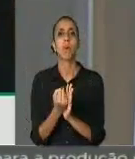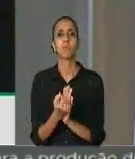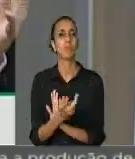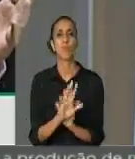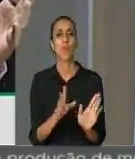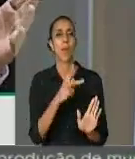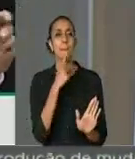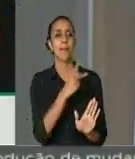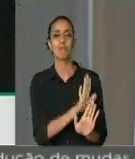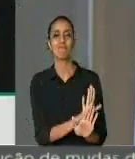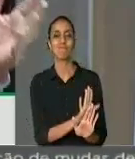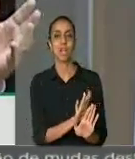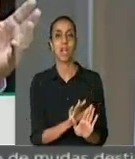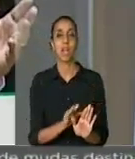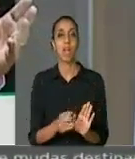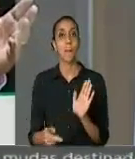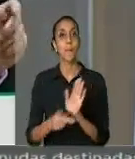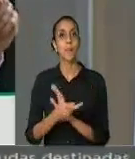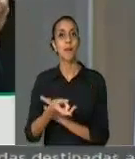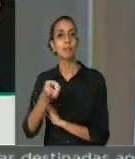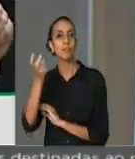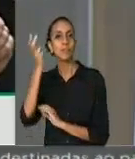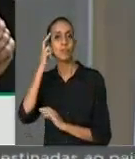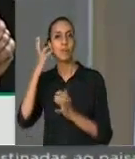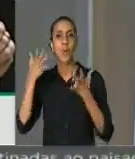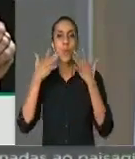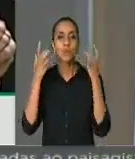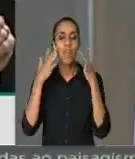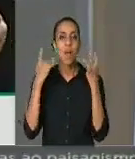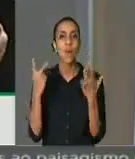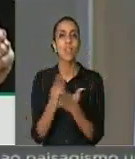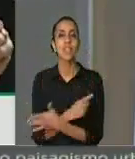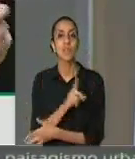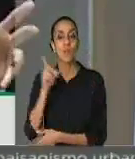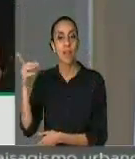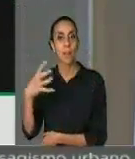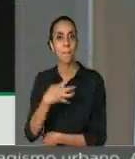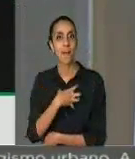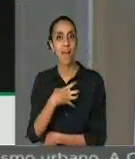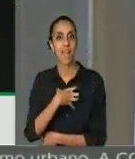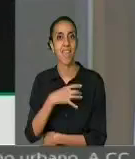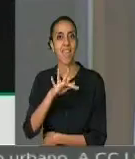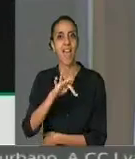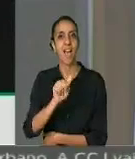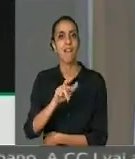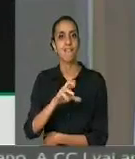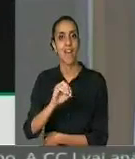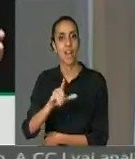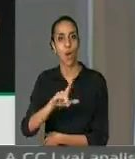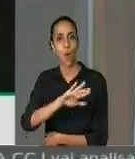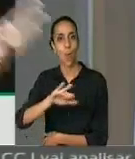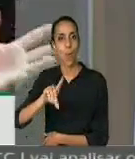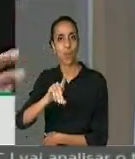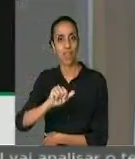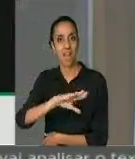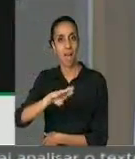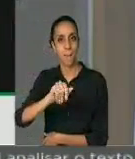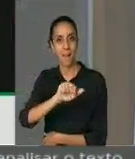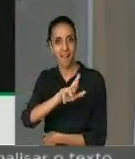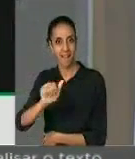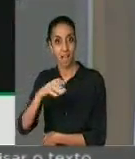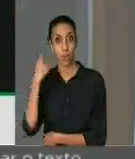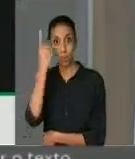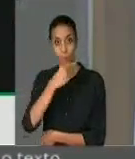suprapartidário, artístico, cultural, que se realizou na Bahia, no Farol da Barra, no domingo